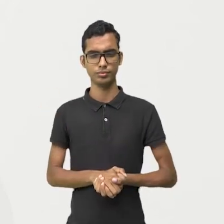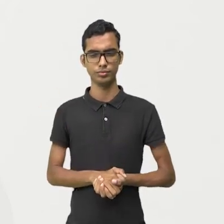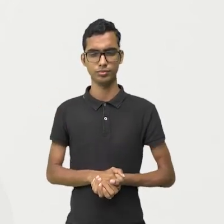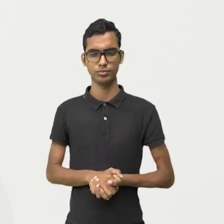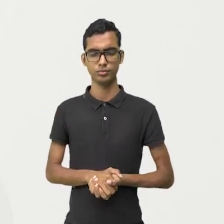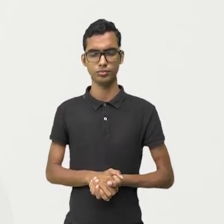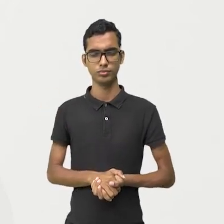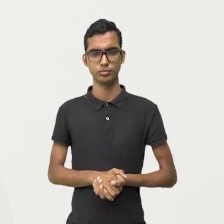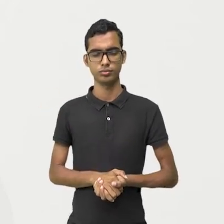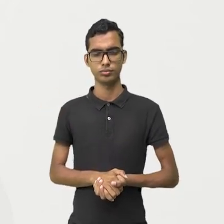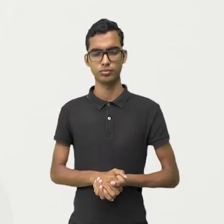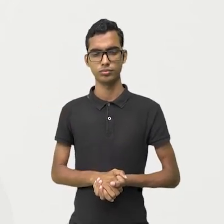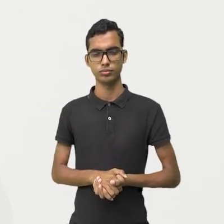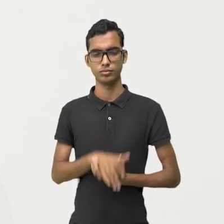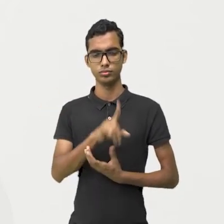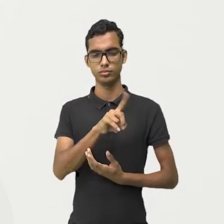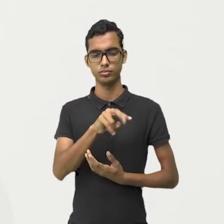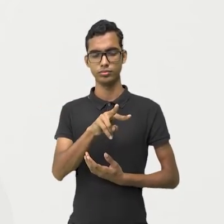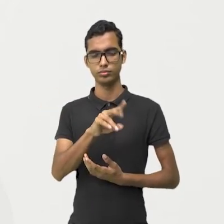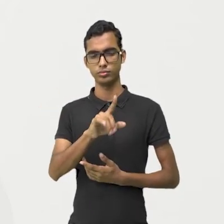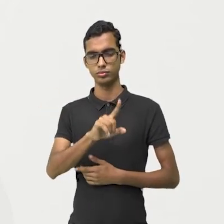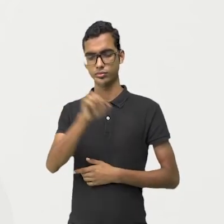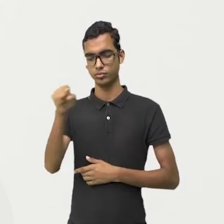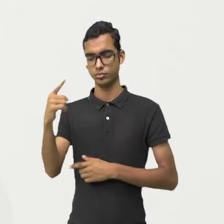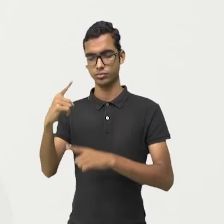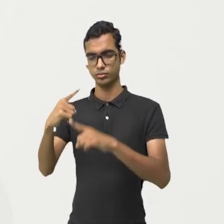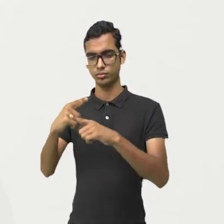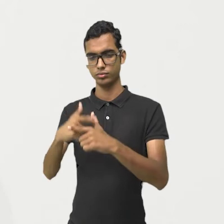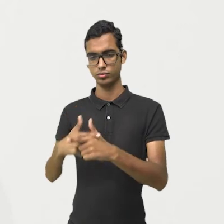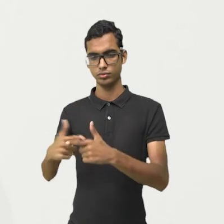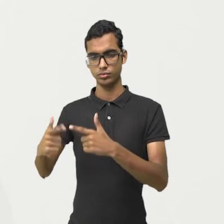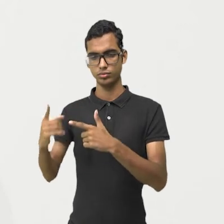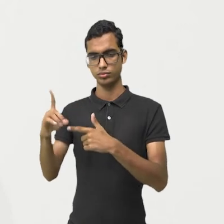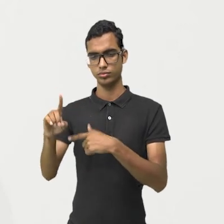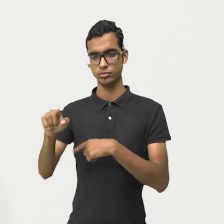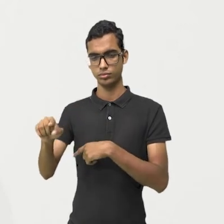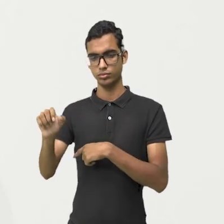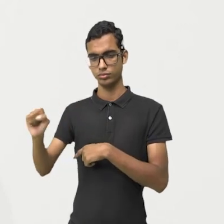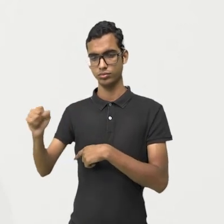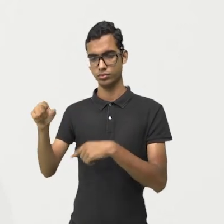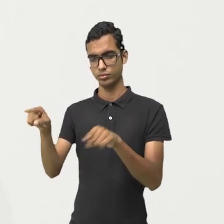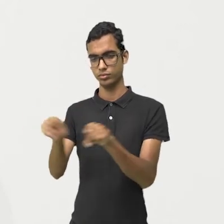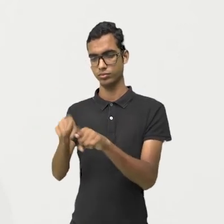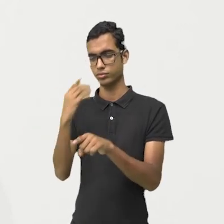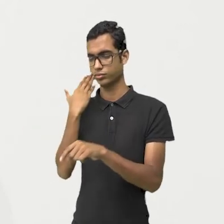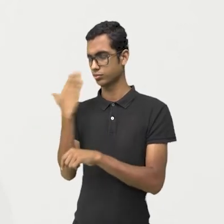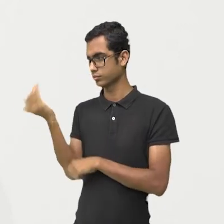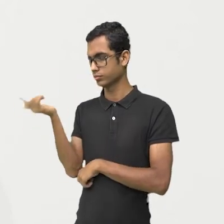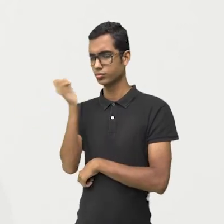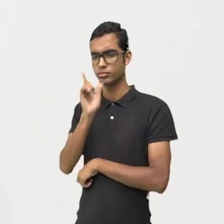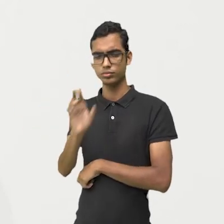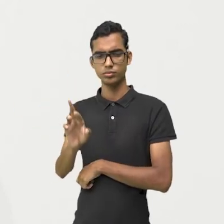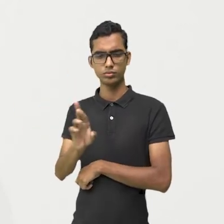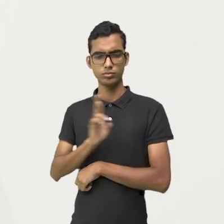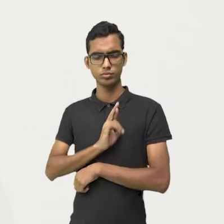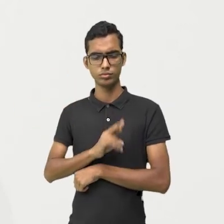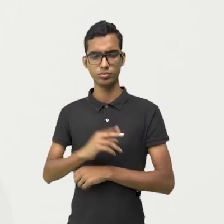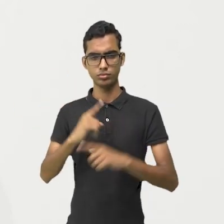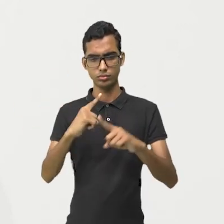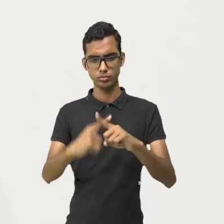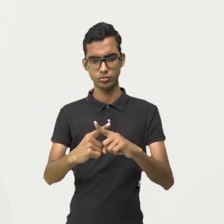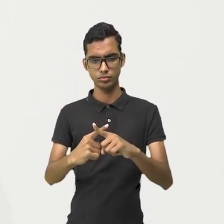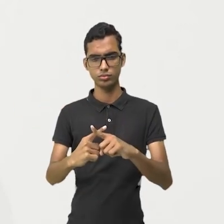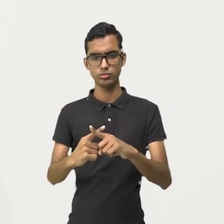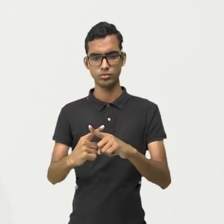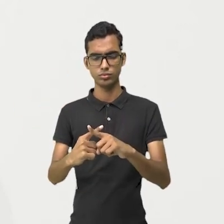dividendo, dividido por divisor. Você vai encontrar um resultado. É um algoritmozinho. Esse resultado multiplica